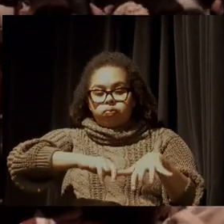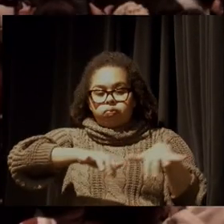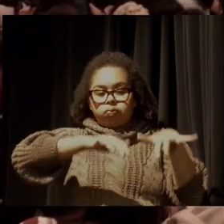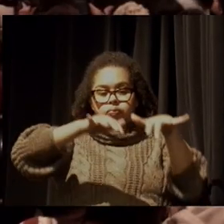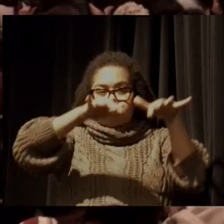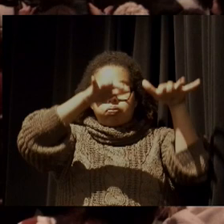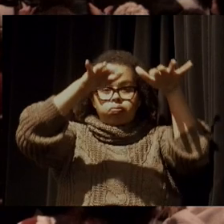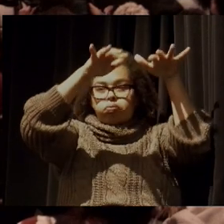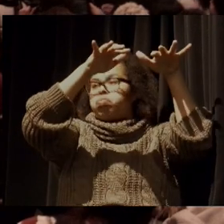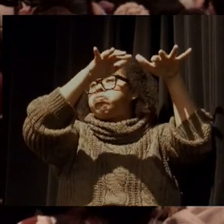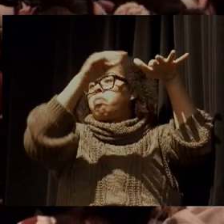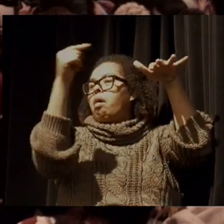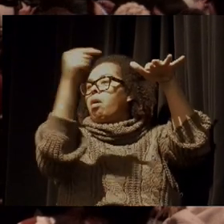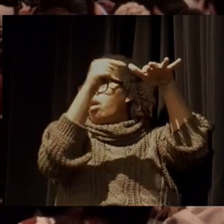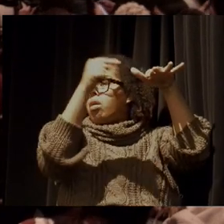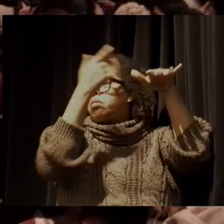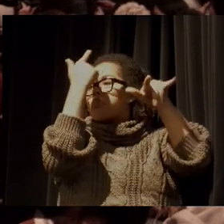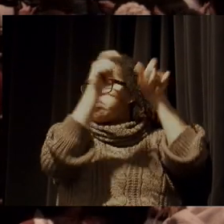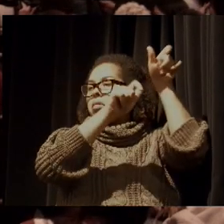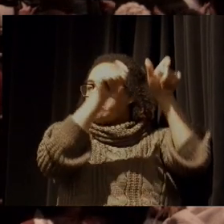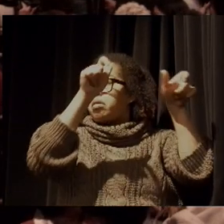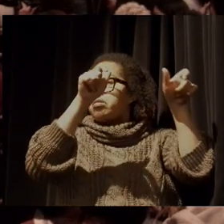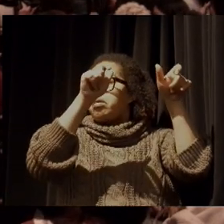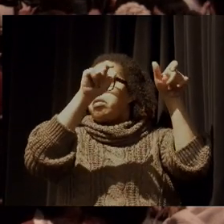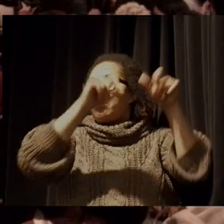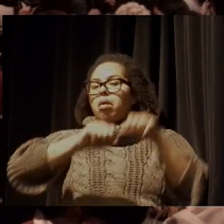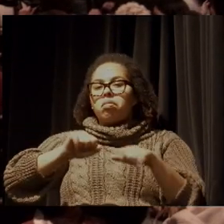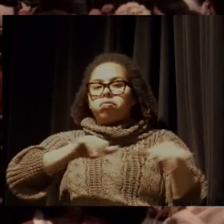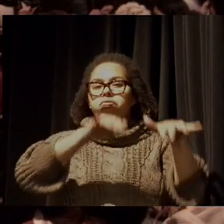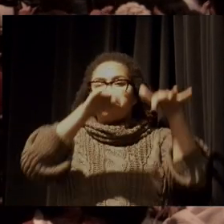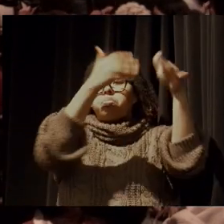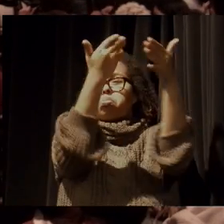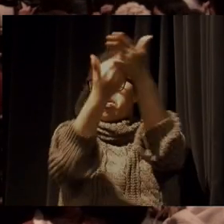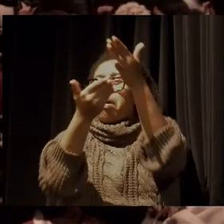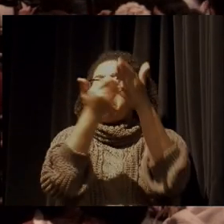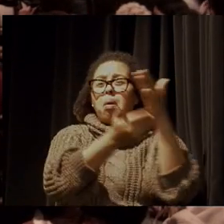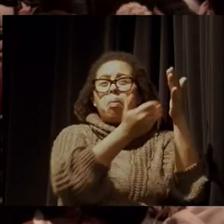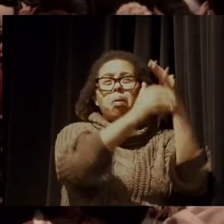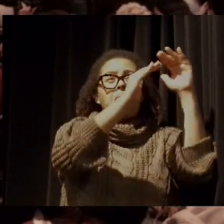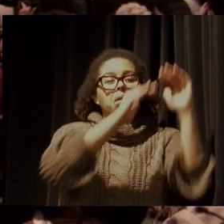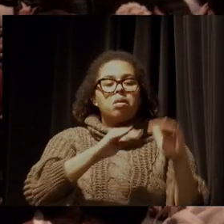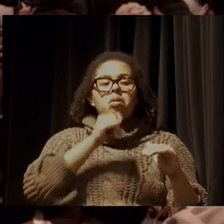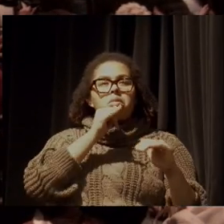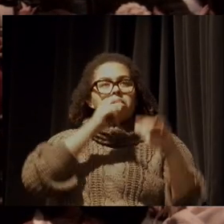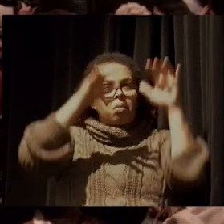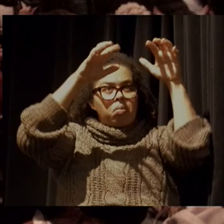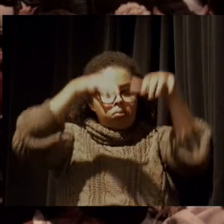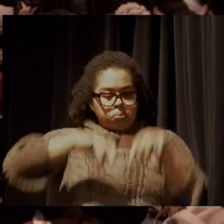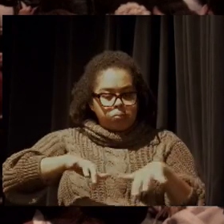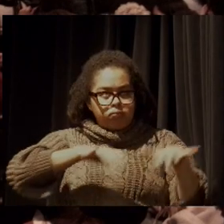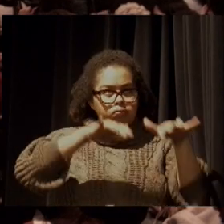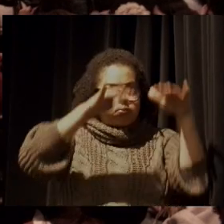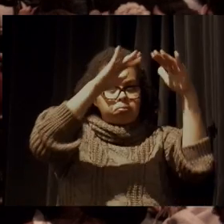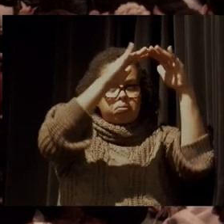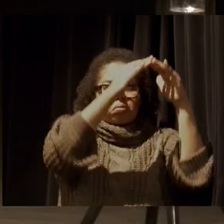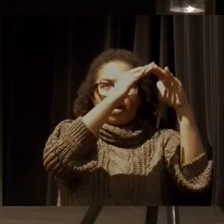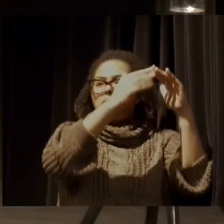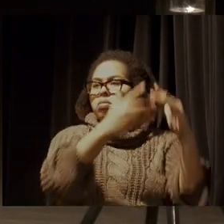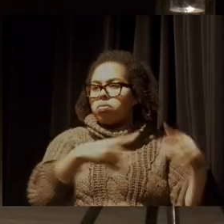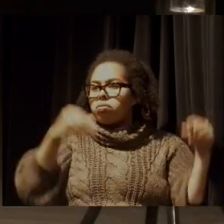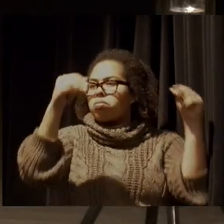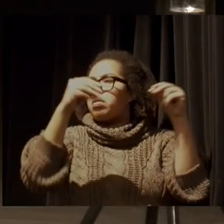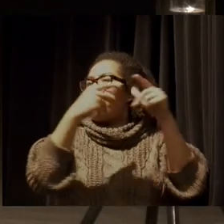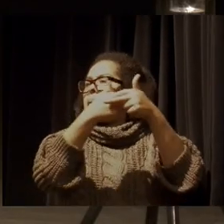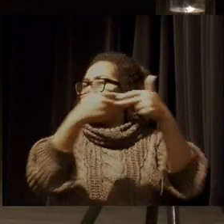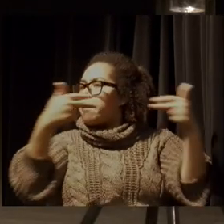perderam muita coisa, perderam casas, perderam lares, eu acho